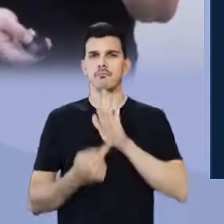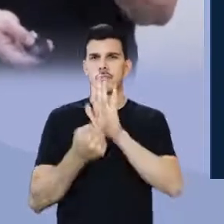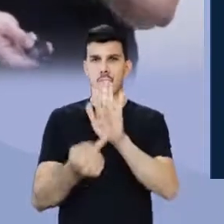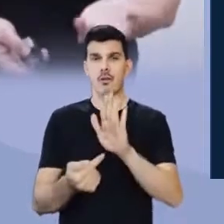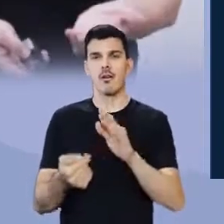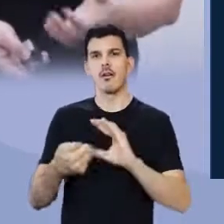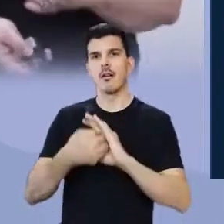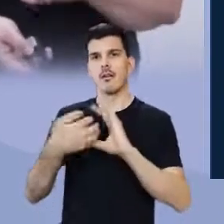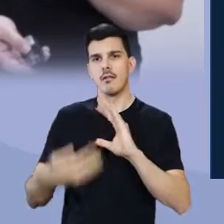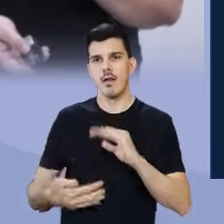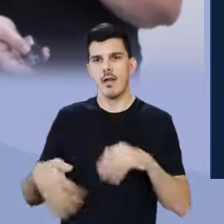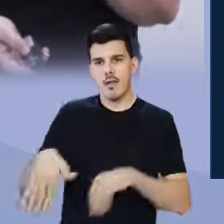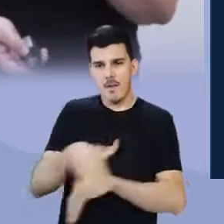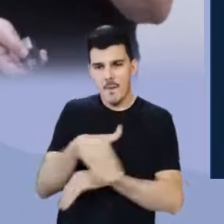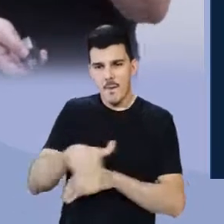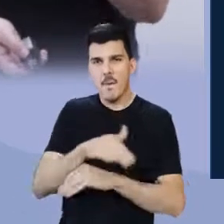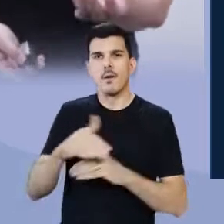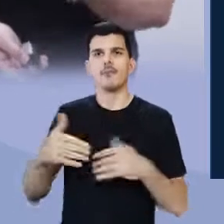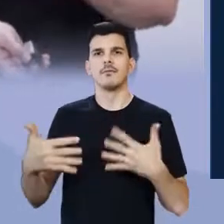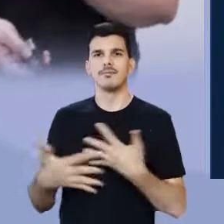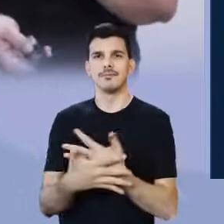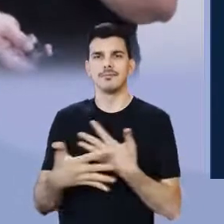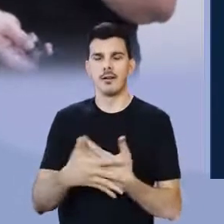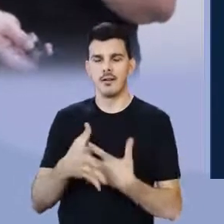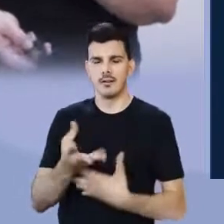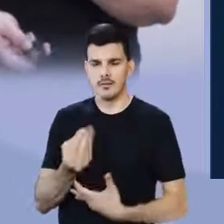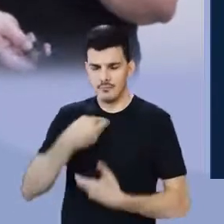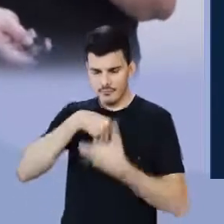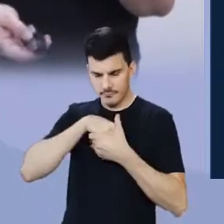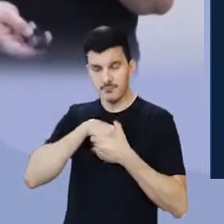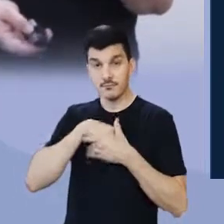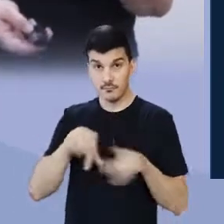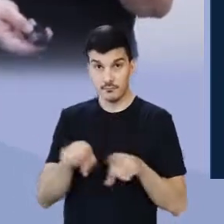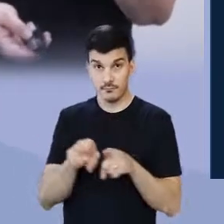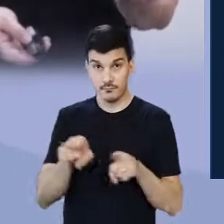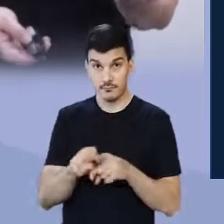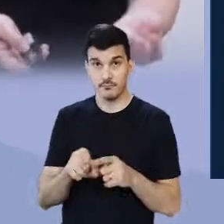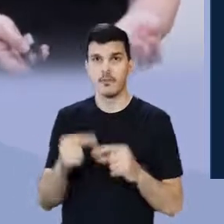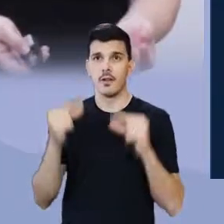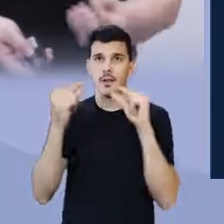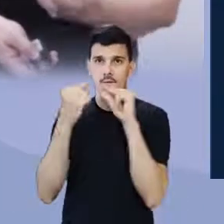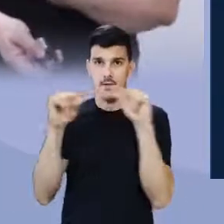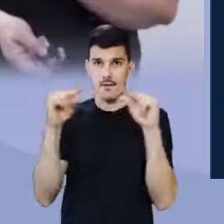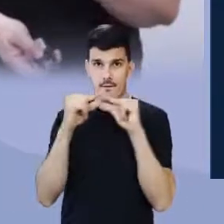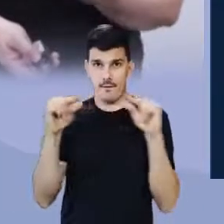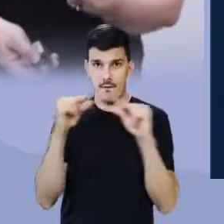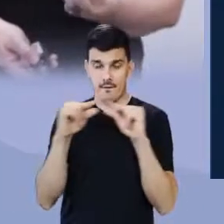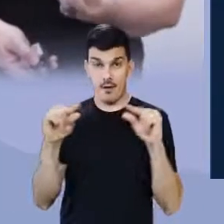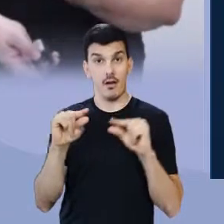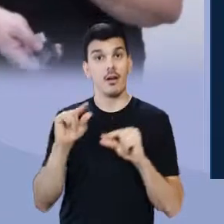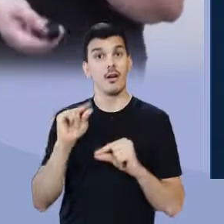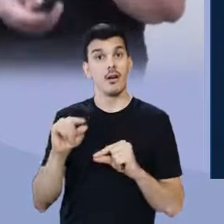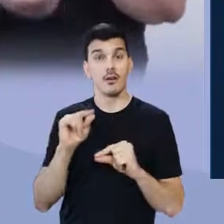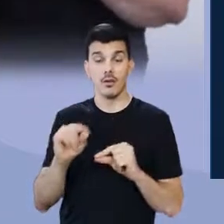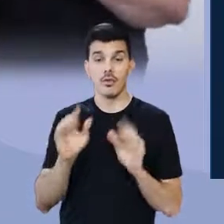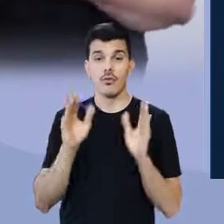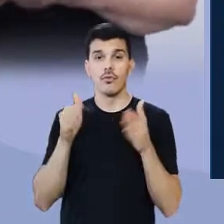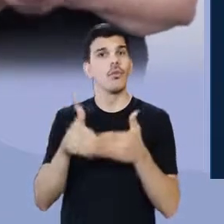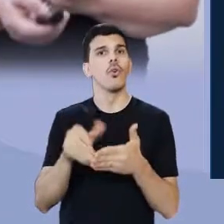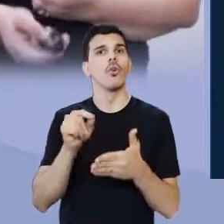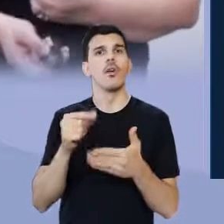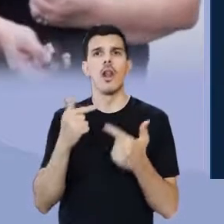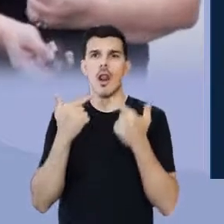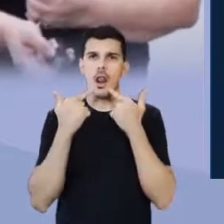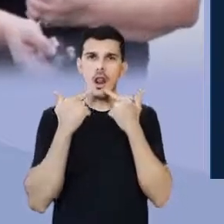o aspecto urbano, a introspecção também, Os versos, em geral, trabalham